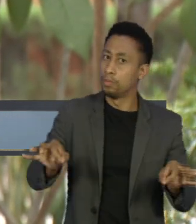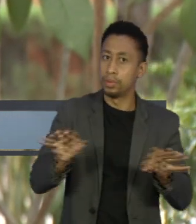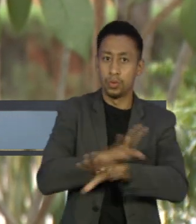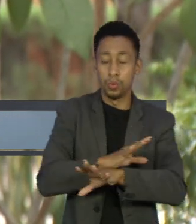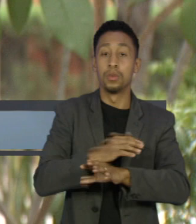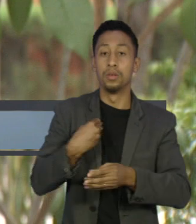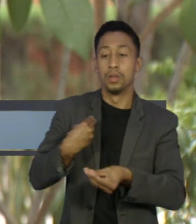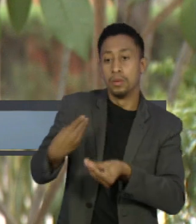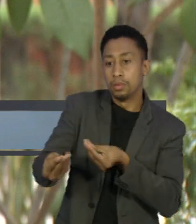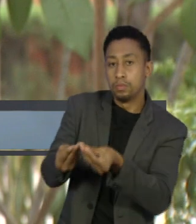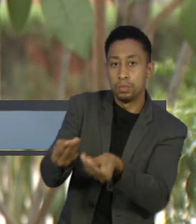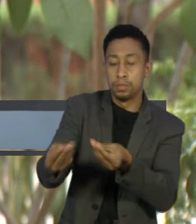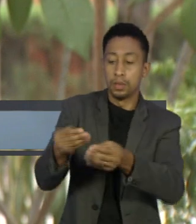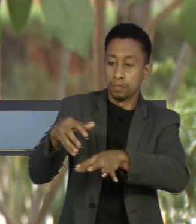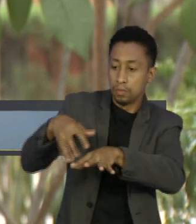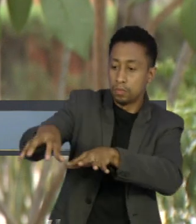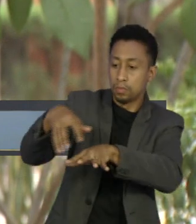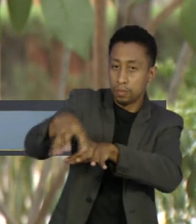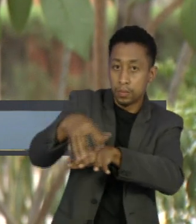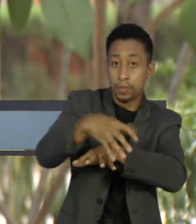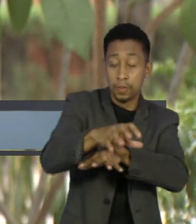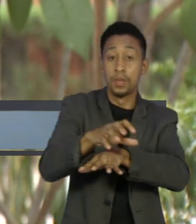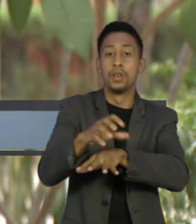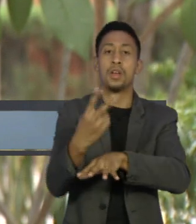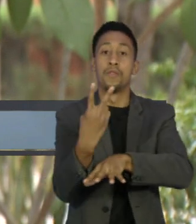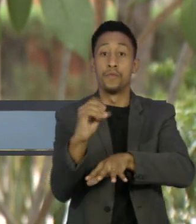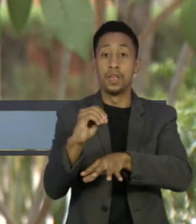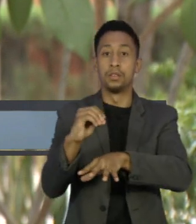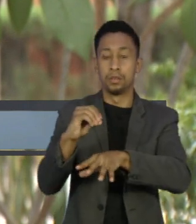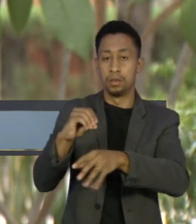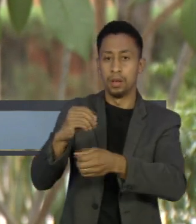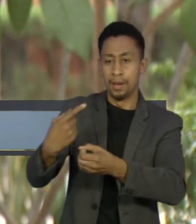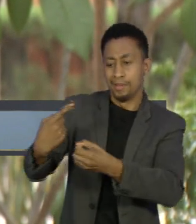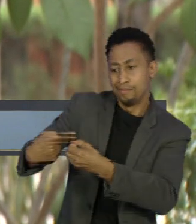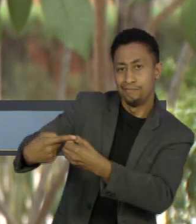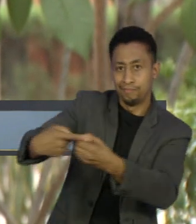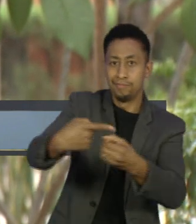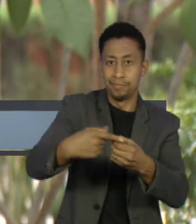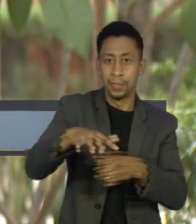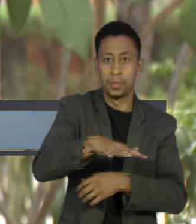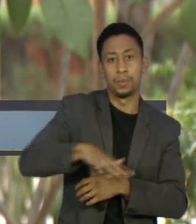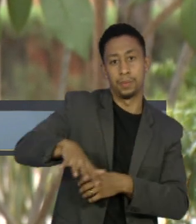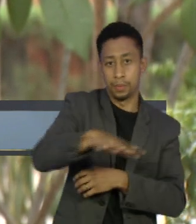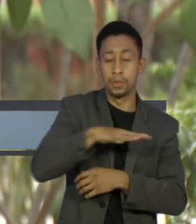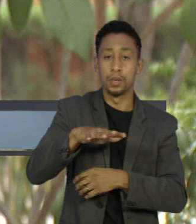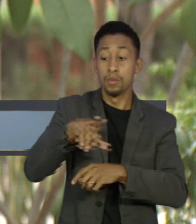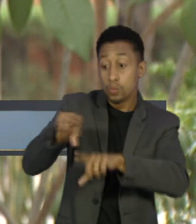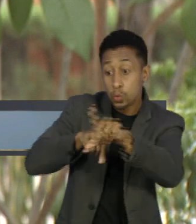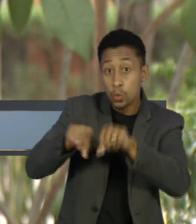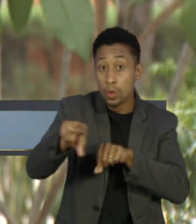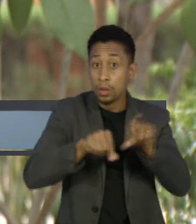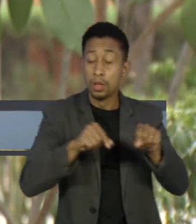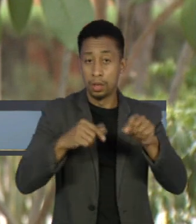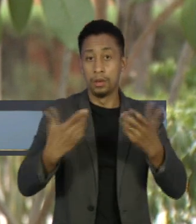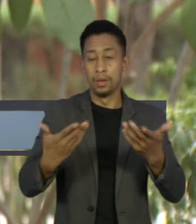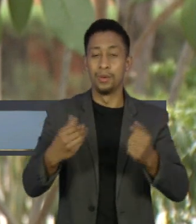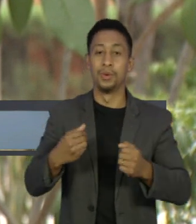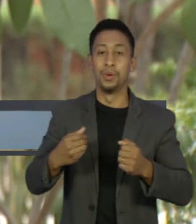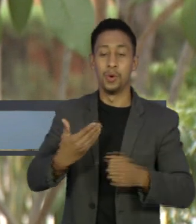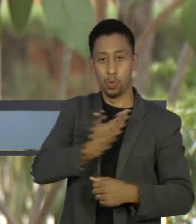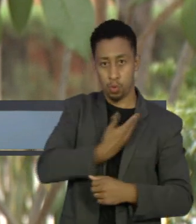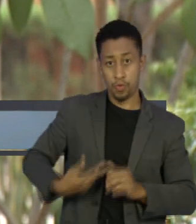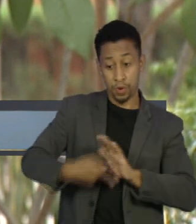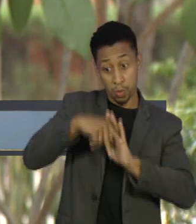encaminhados para 20 cidades nas macro-regiões aqui do estado. Essas 20 cidades foram selecionadas pelo governo cearense